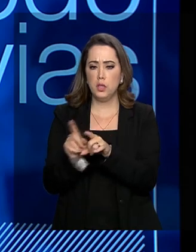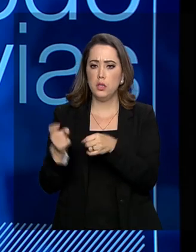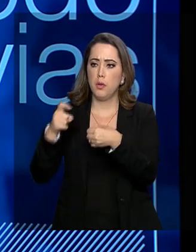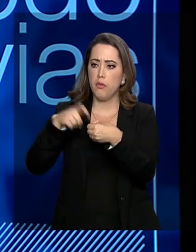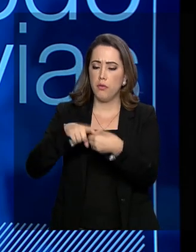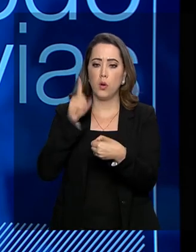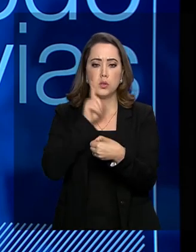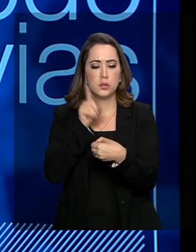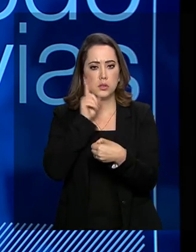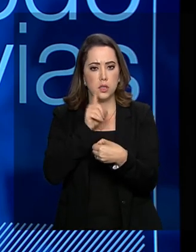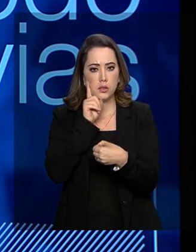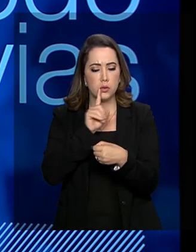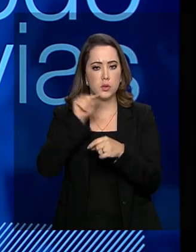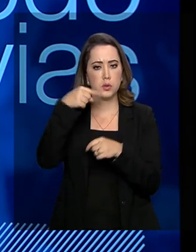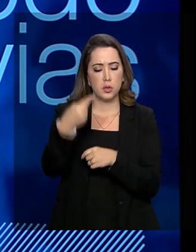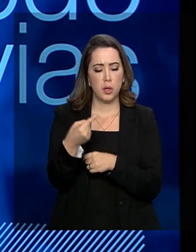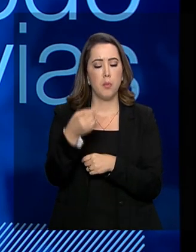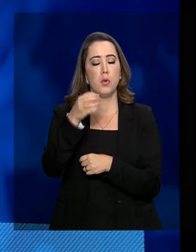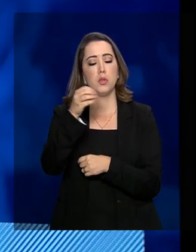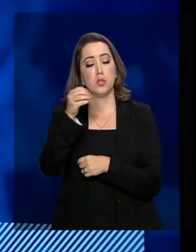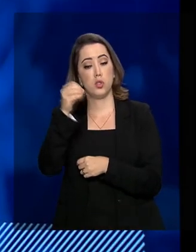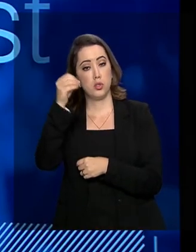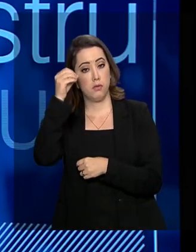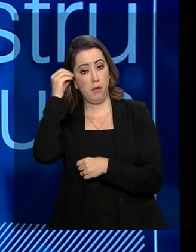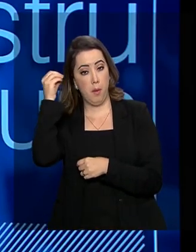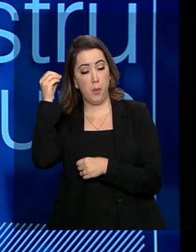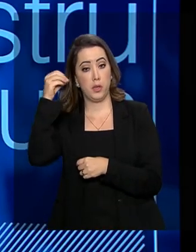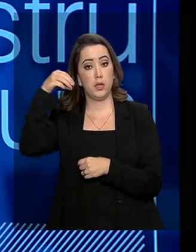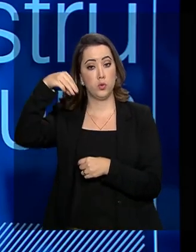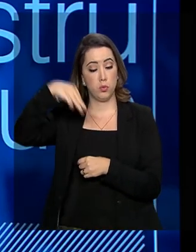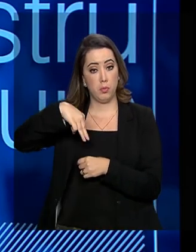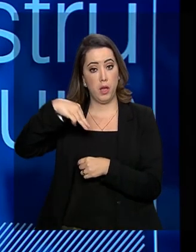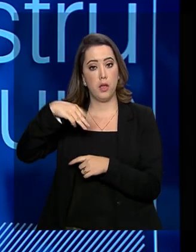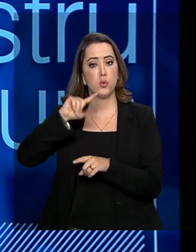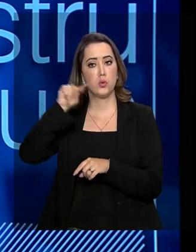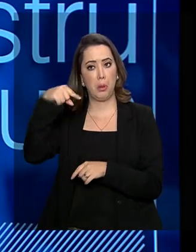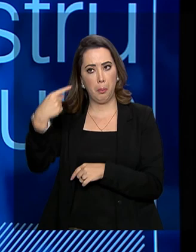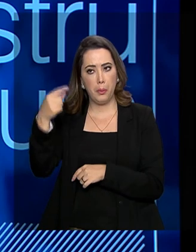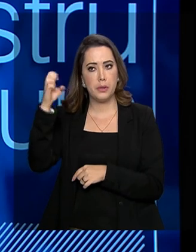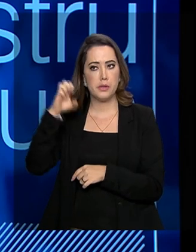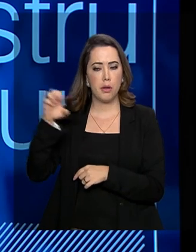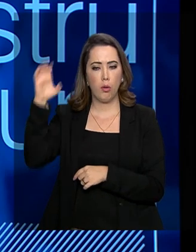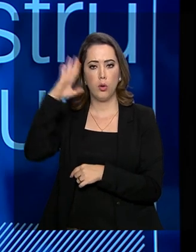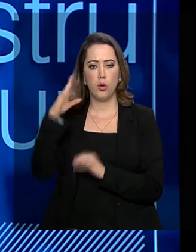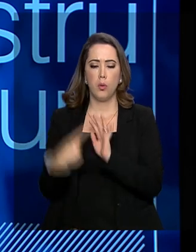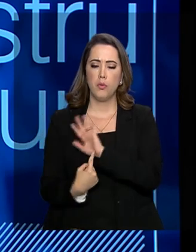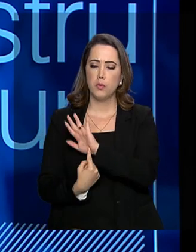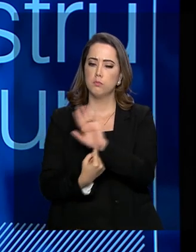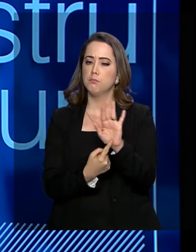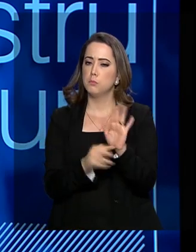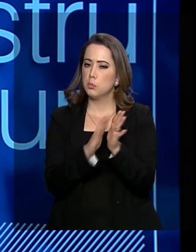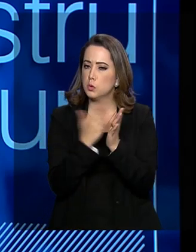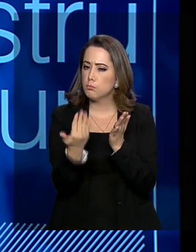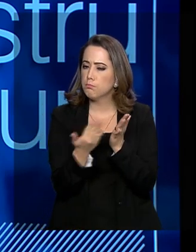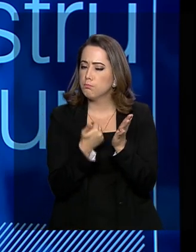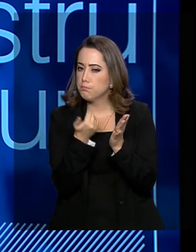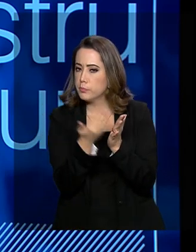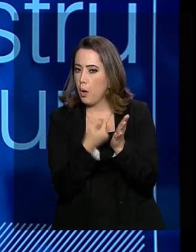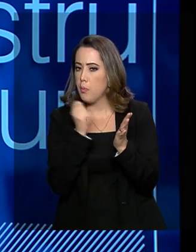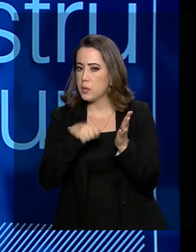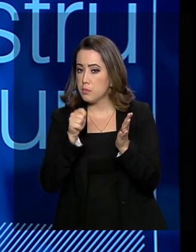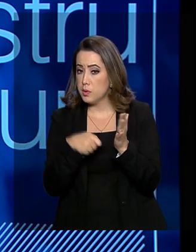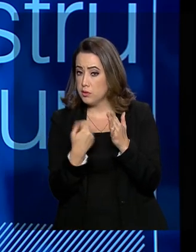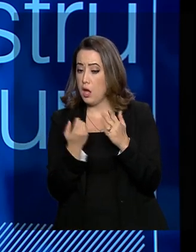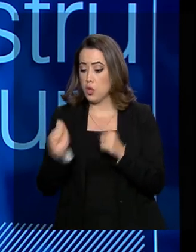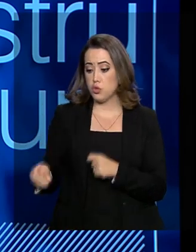Unidos esse semestre, como indo ao Oriente Médio, à Europa. Nossa expectativa é apresentar o nosso portfólio de projetos de investimentos no Brasil. Então, temos um